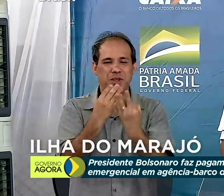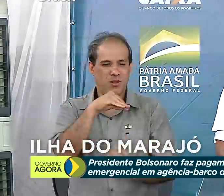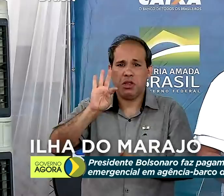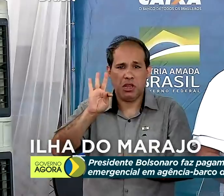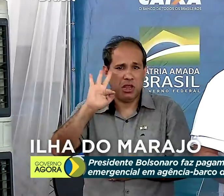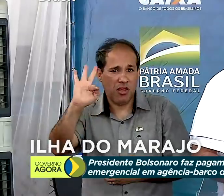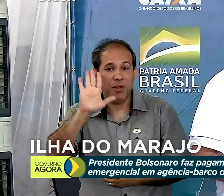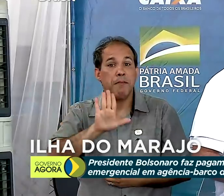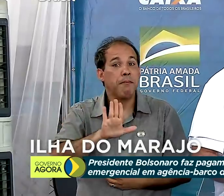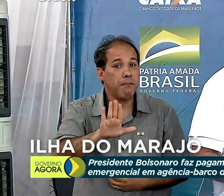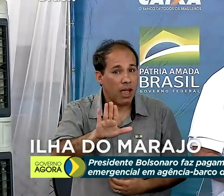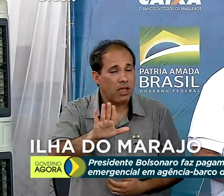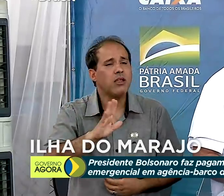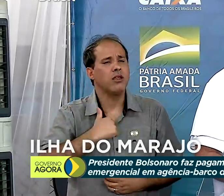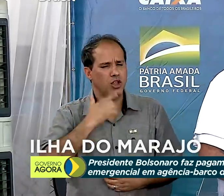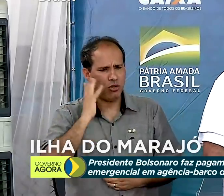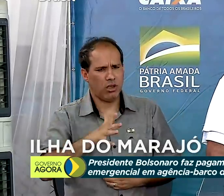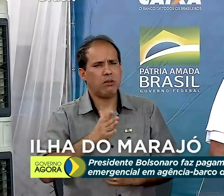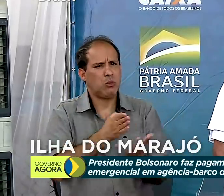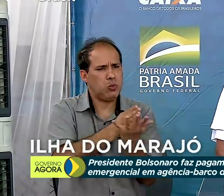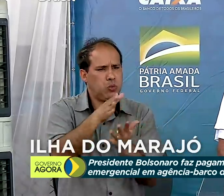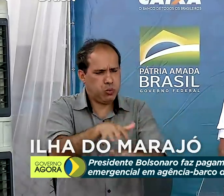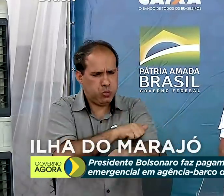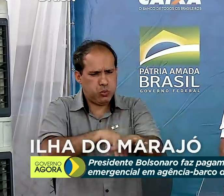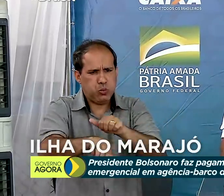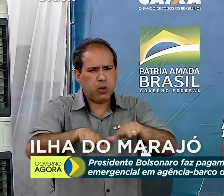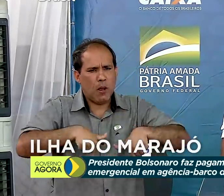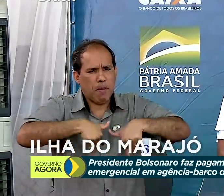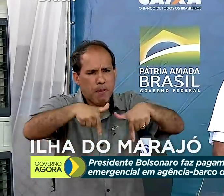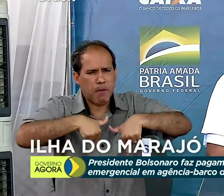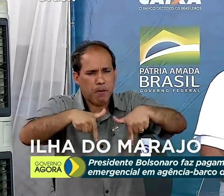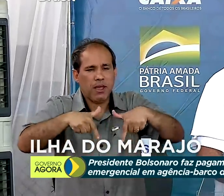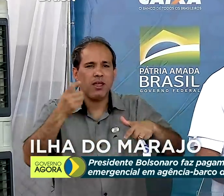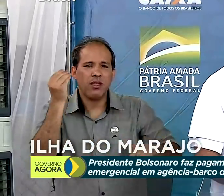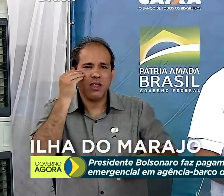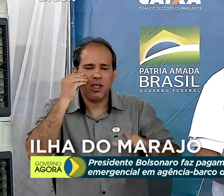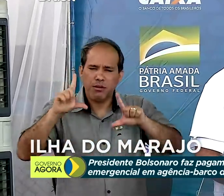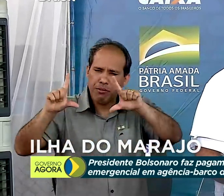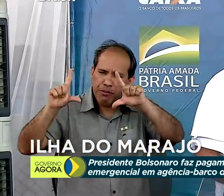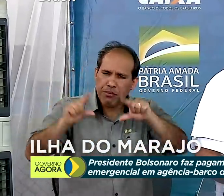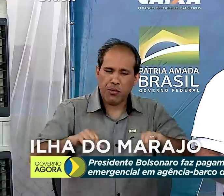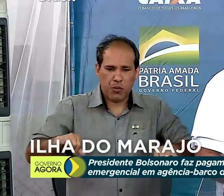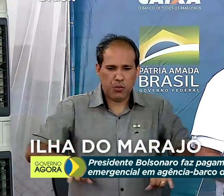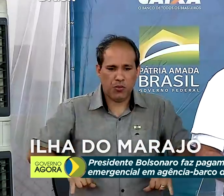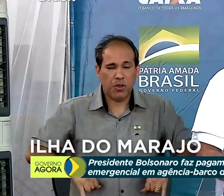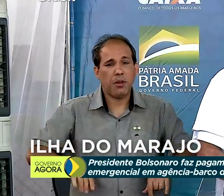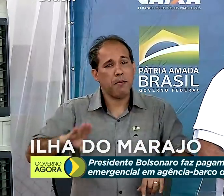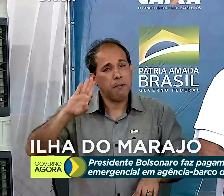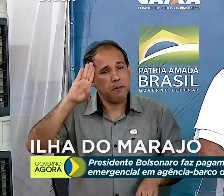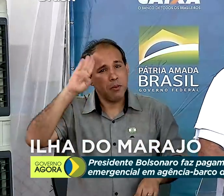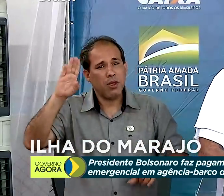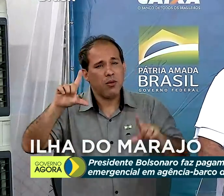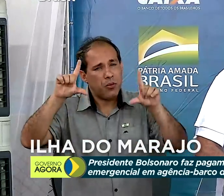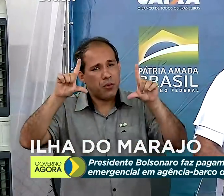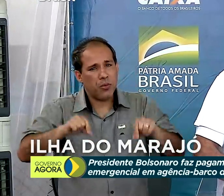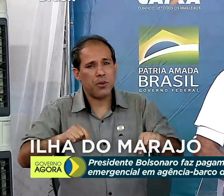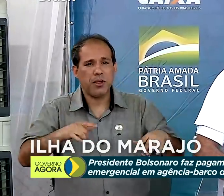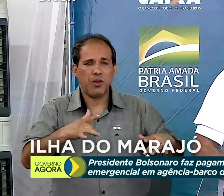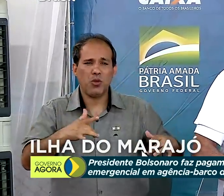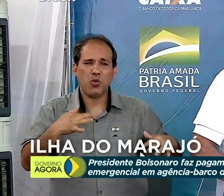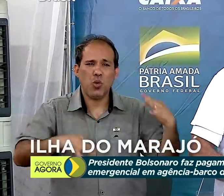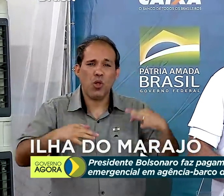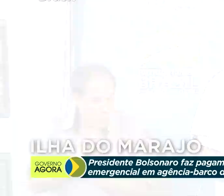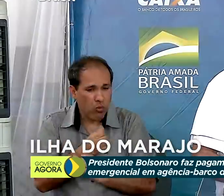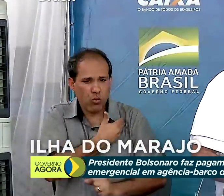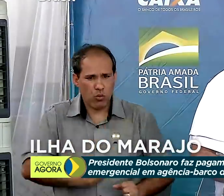emergencial. Fizemos tudo possível para minimizar a dor, em especial o sofrimento dos mais